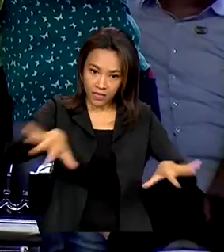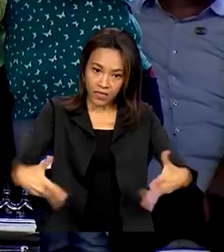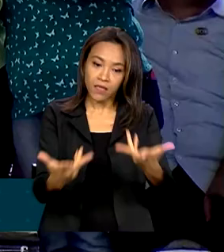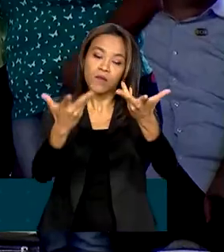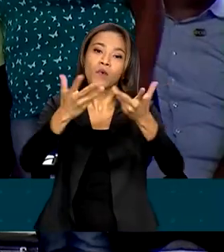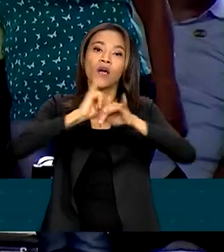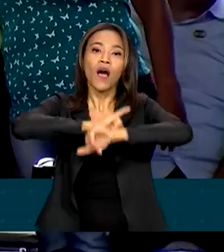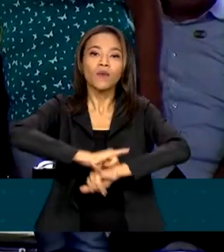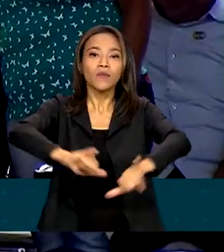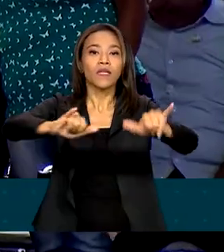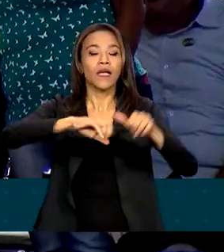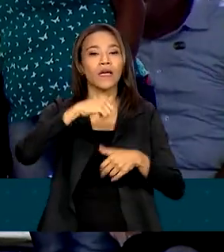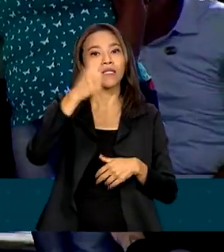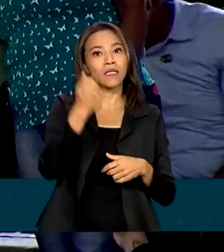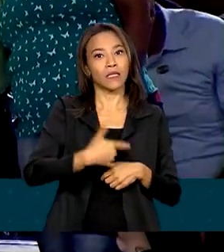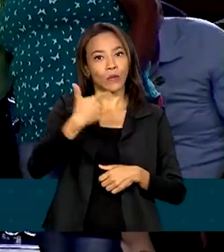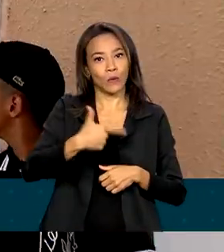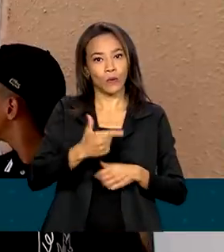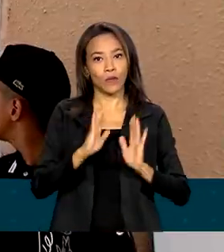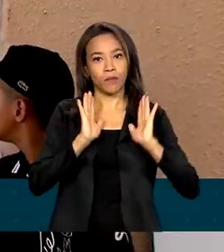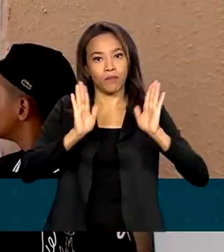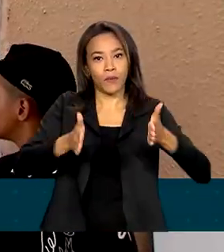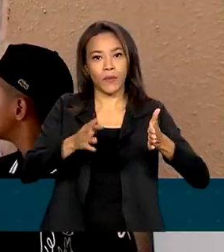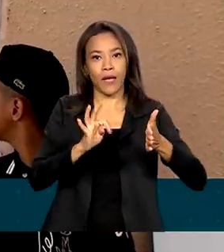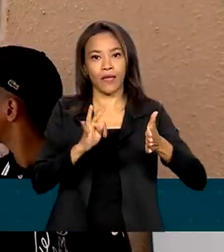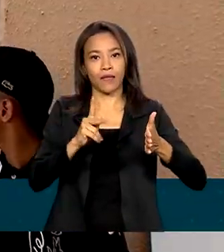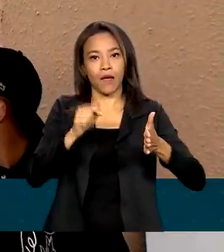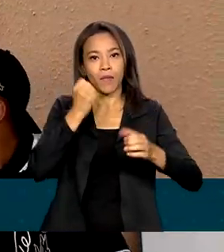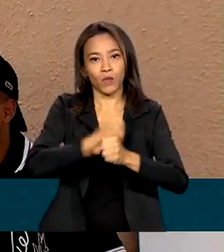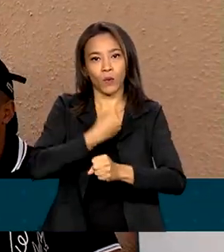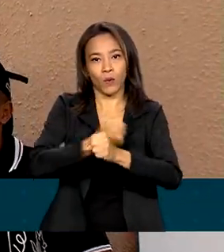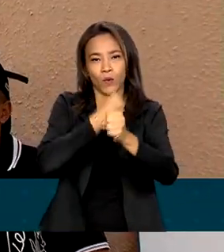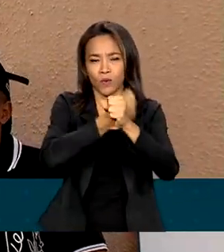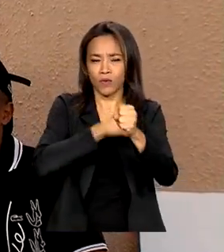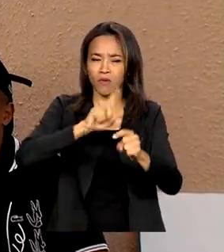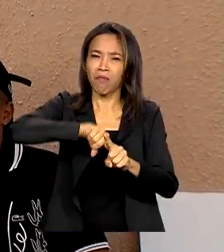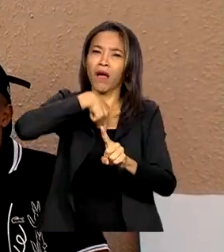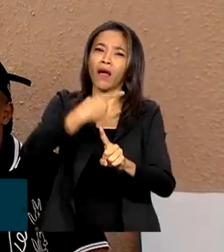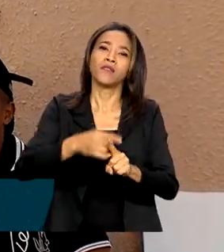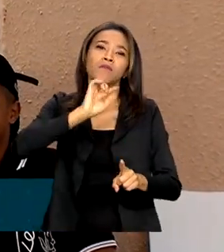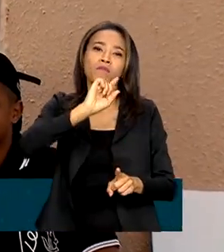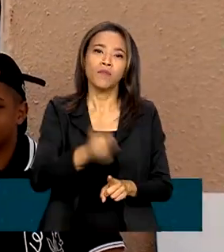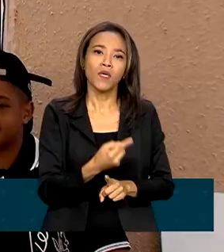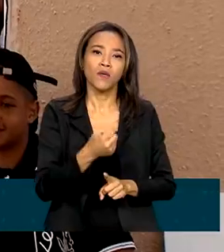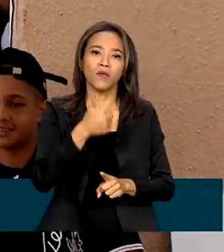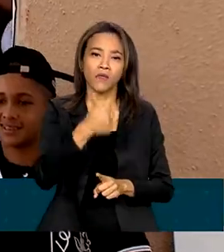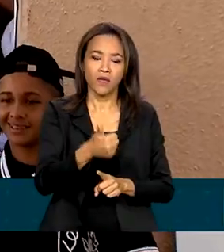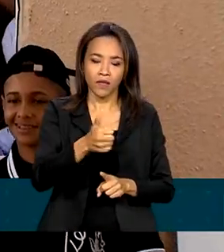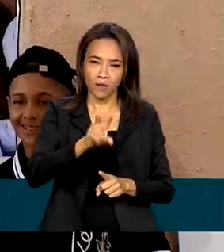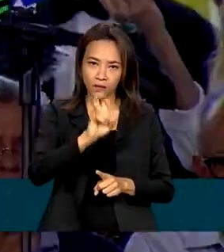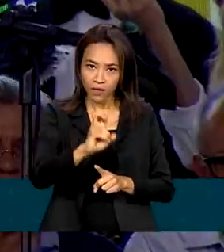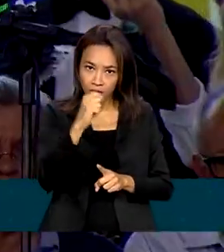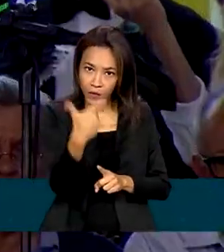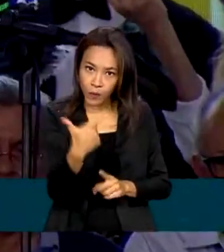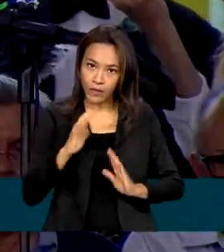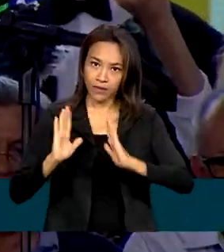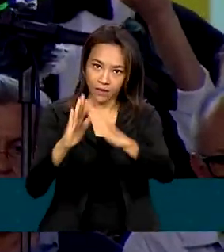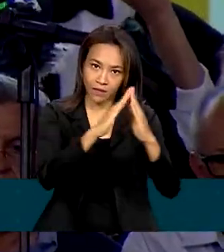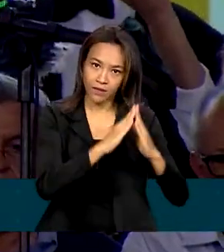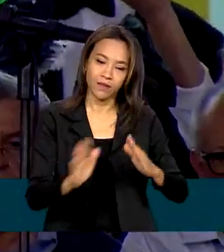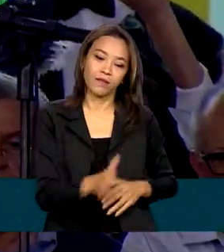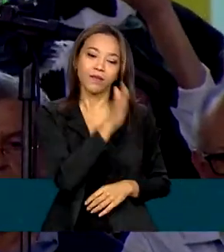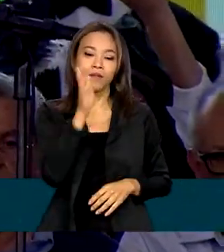retomada da segunda etapa do empreendimento, com a construção de mais 1.152 unidades. Estamos